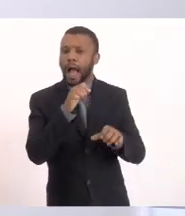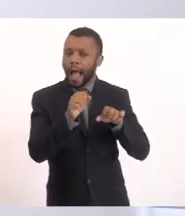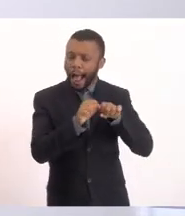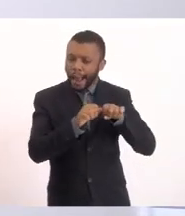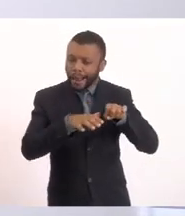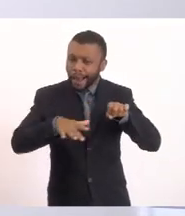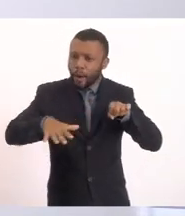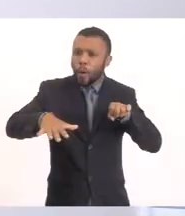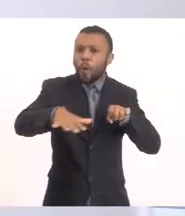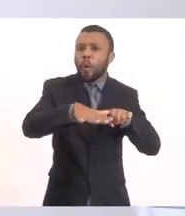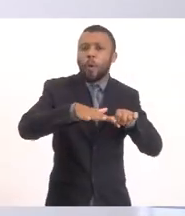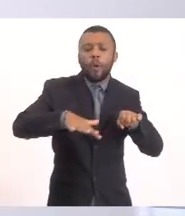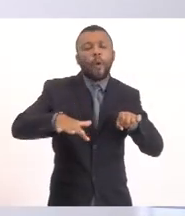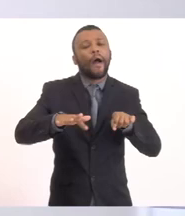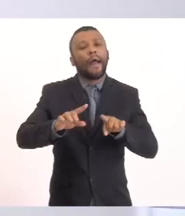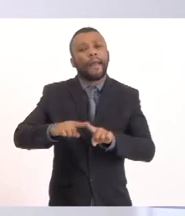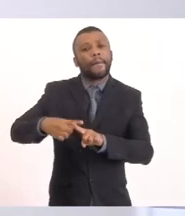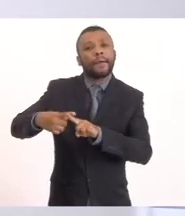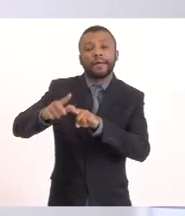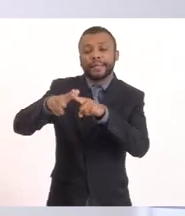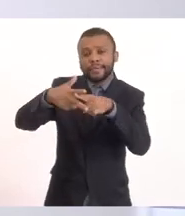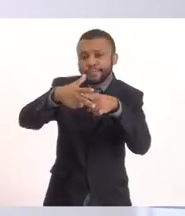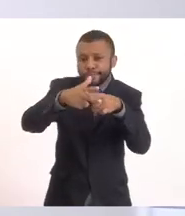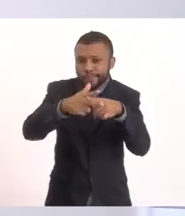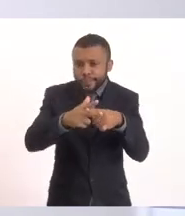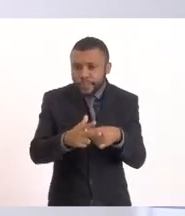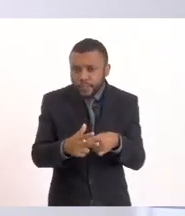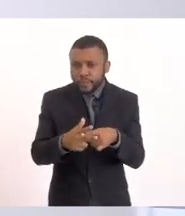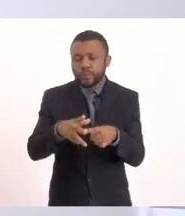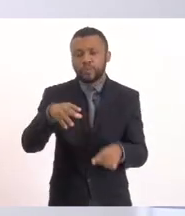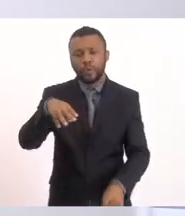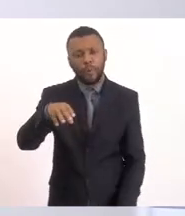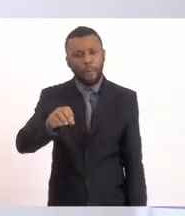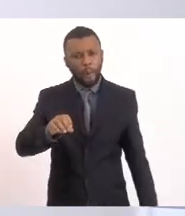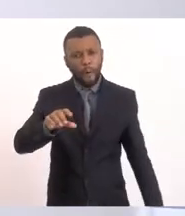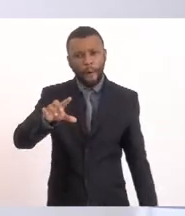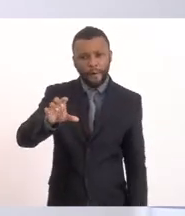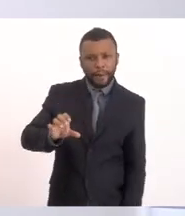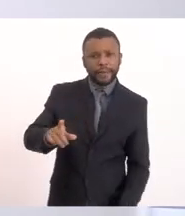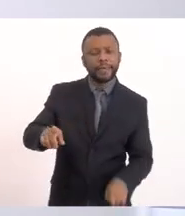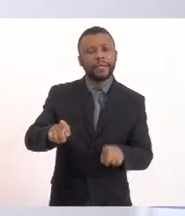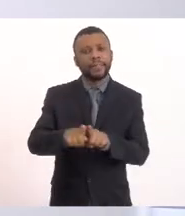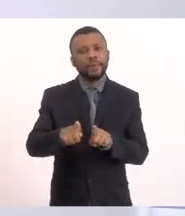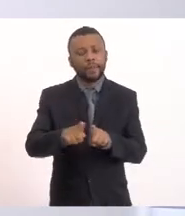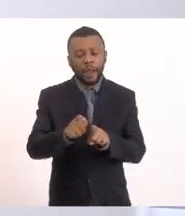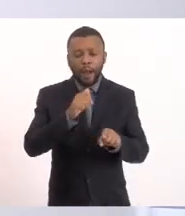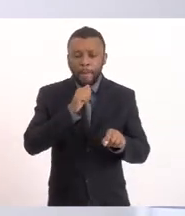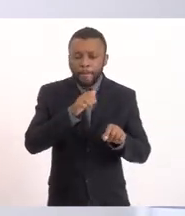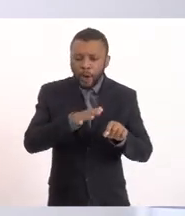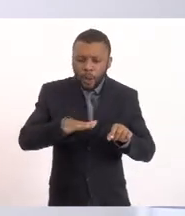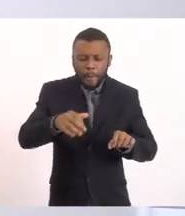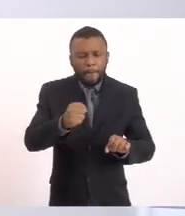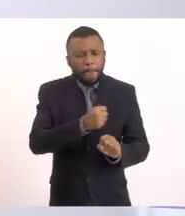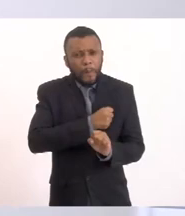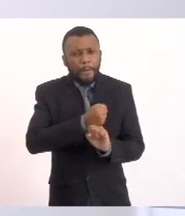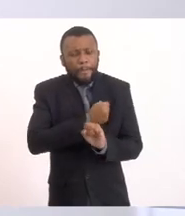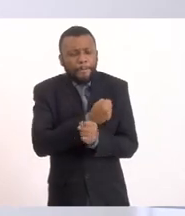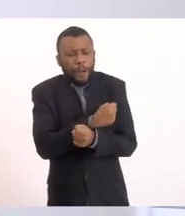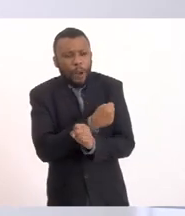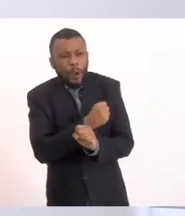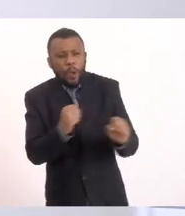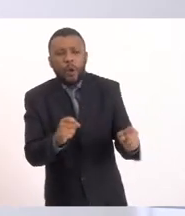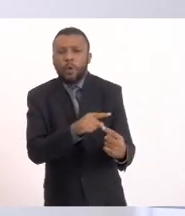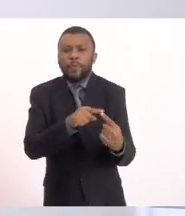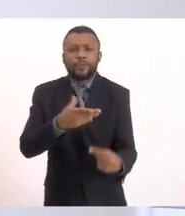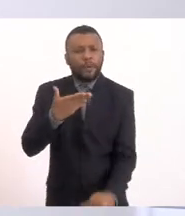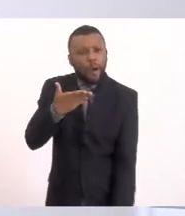a manutenção do mole, assim como a sua ampliação para melhorar a situação do sistema